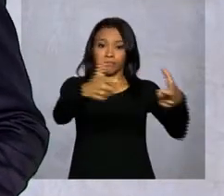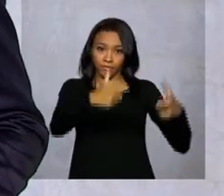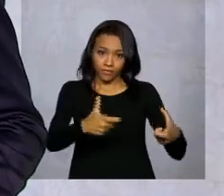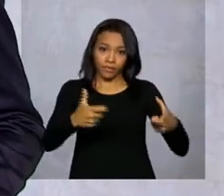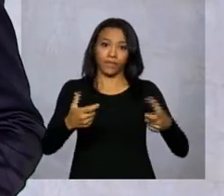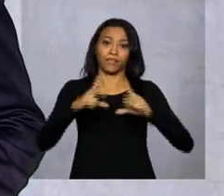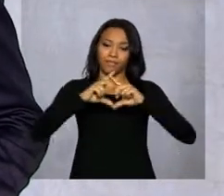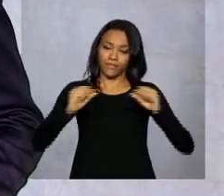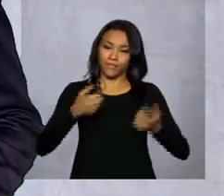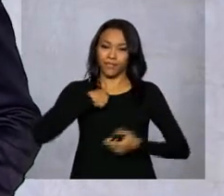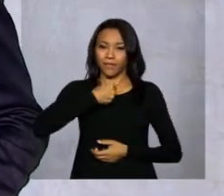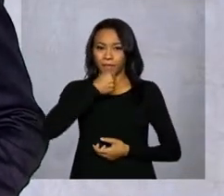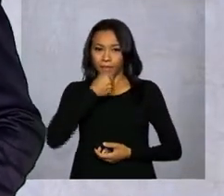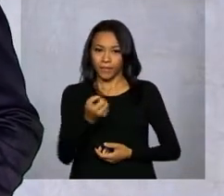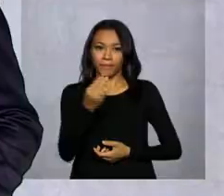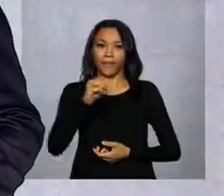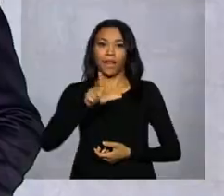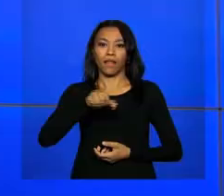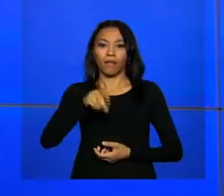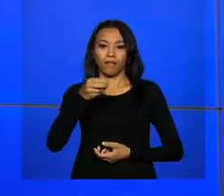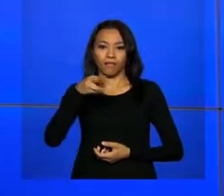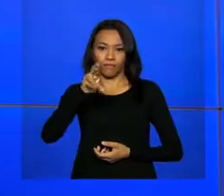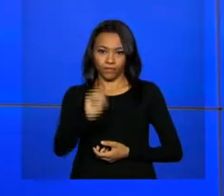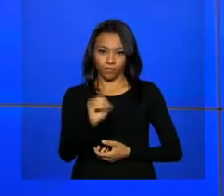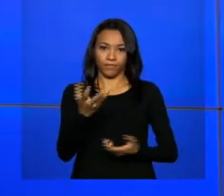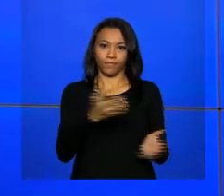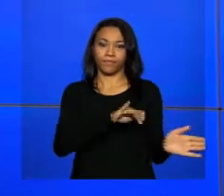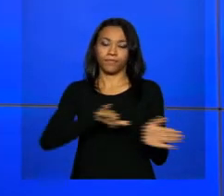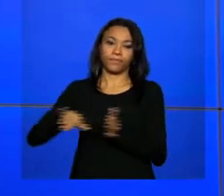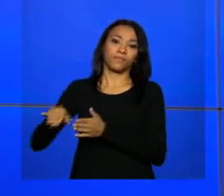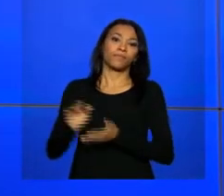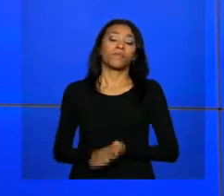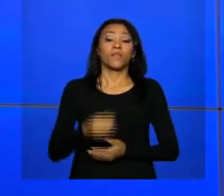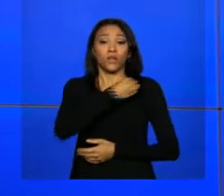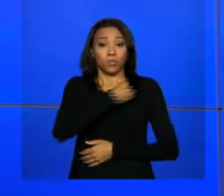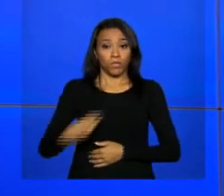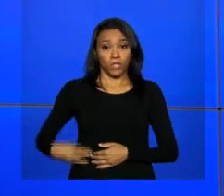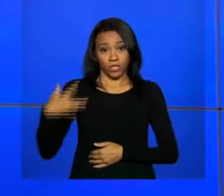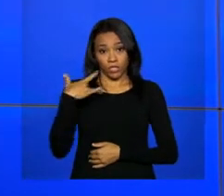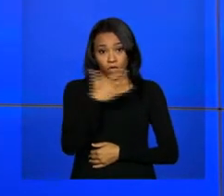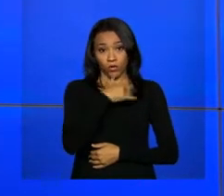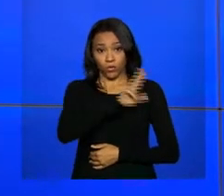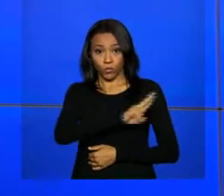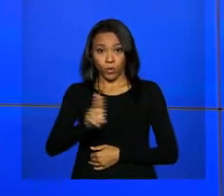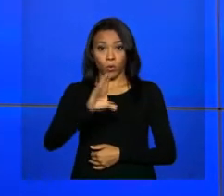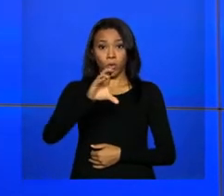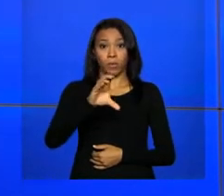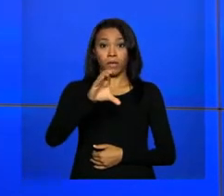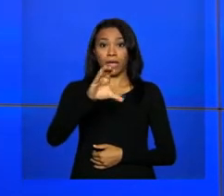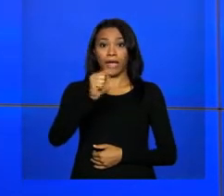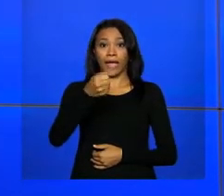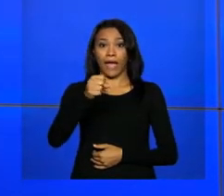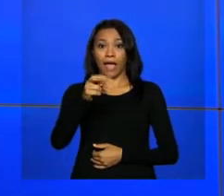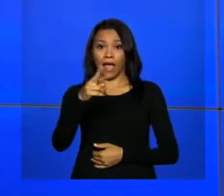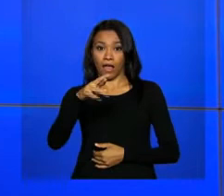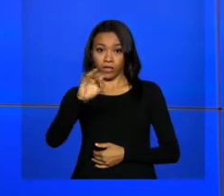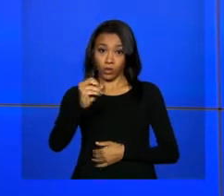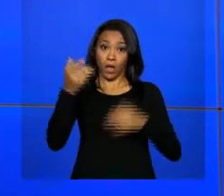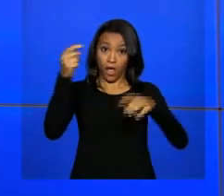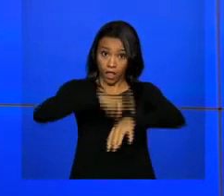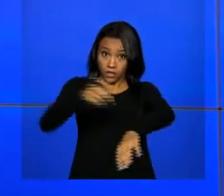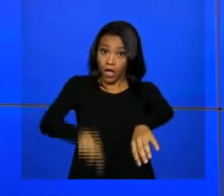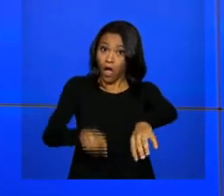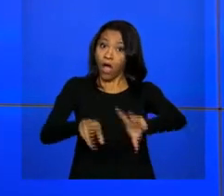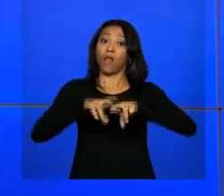De Brasília, Leandro Alarcon. O ministro da Saúde, Marcelo Castro, está reunido neste momento com o ministro